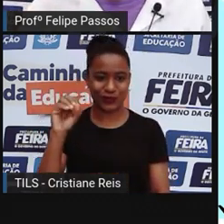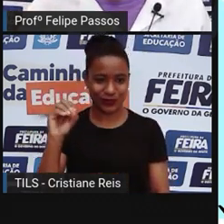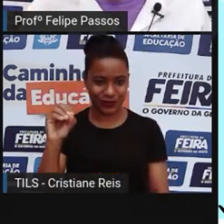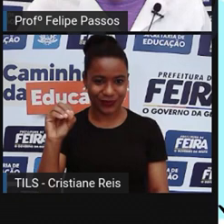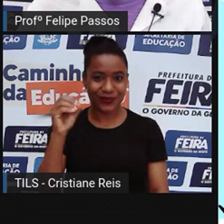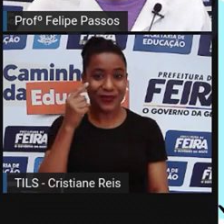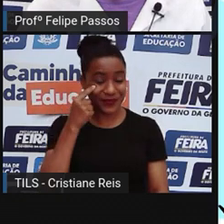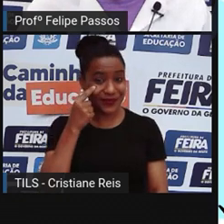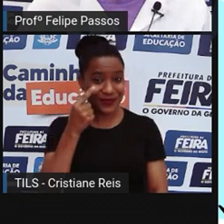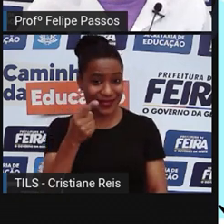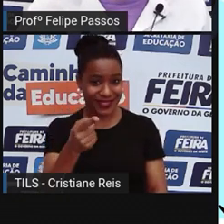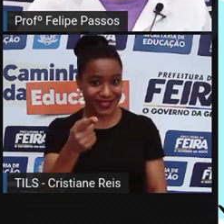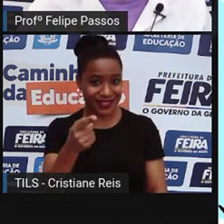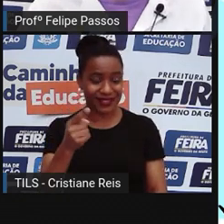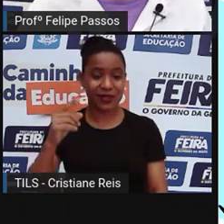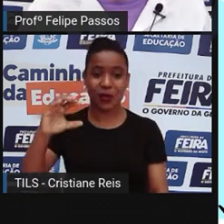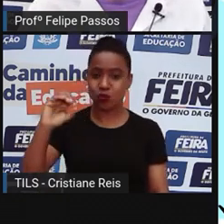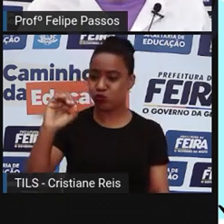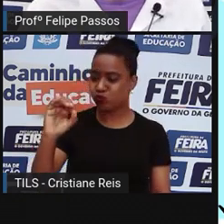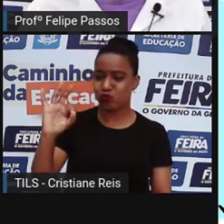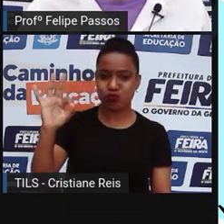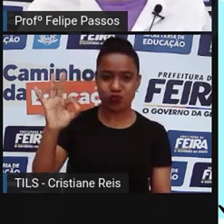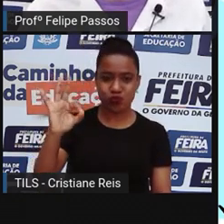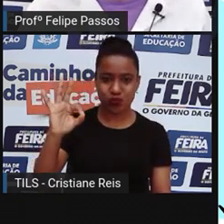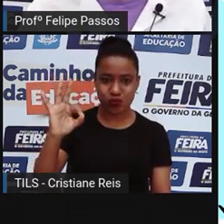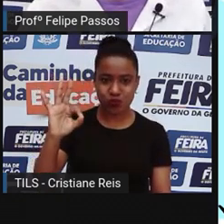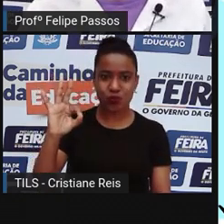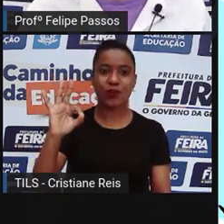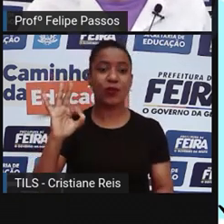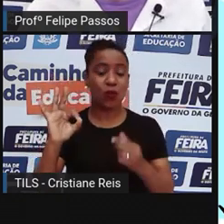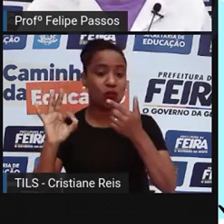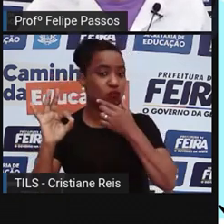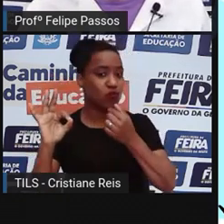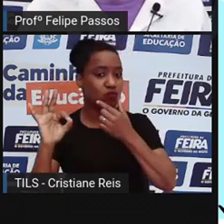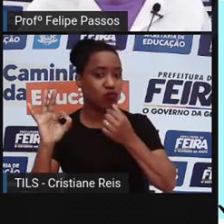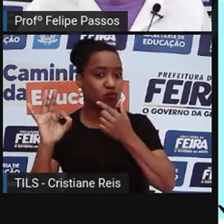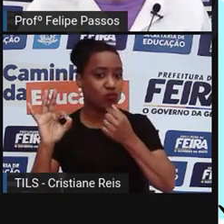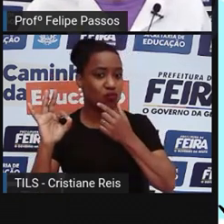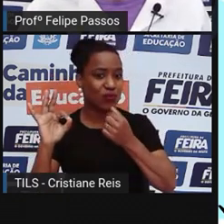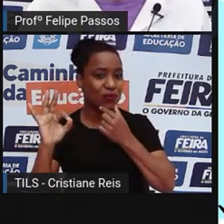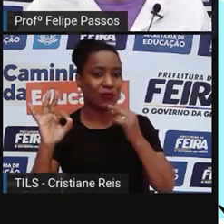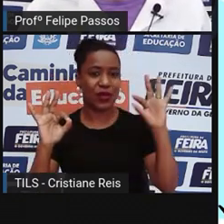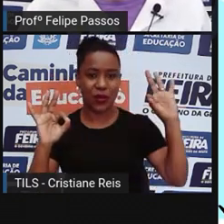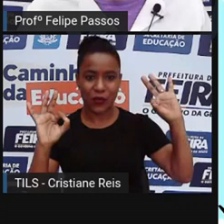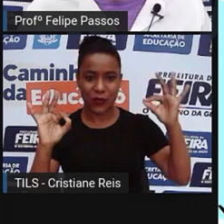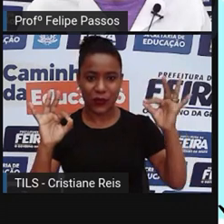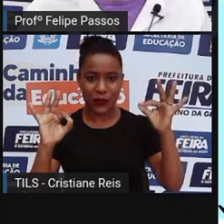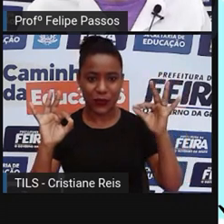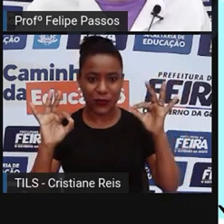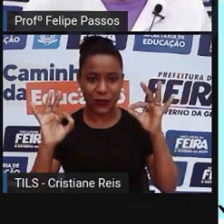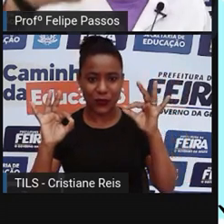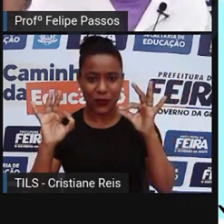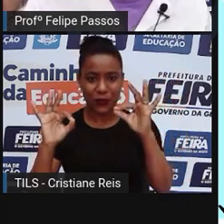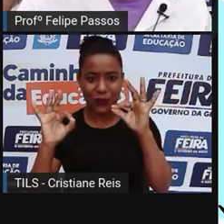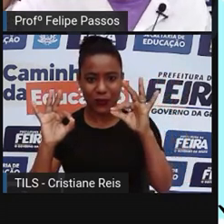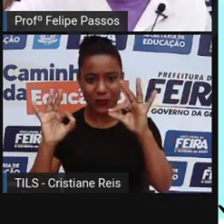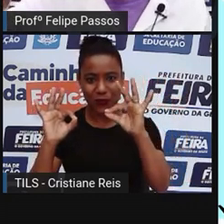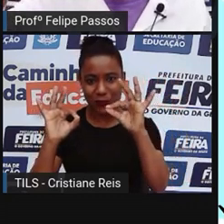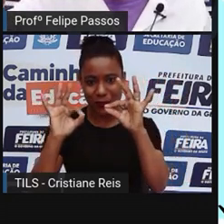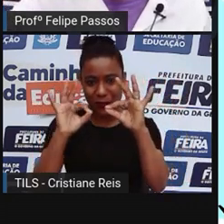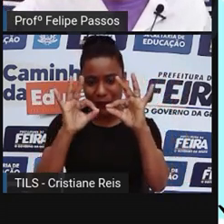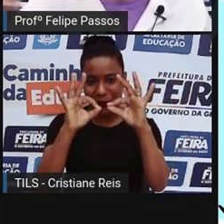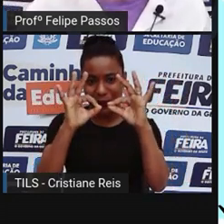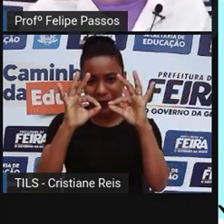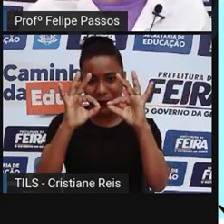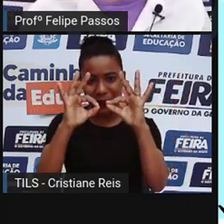célula maior aqui. A célula que o homem produz é o espermatozoide, que é essa célula menorzinha, que tem uma